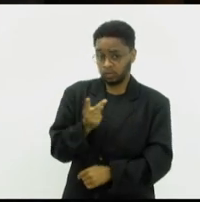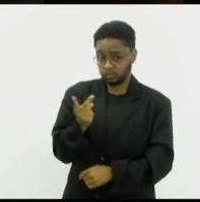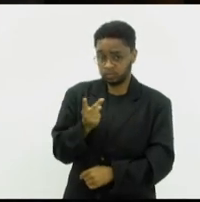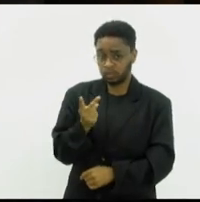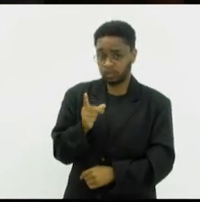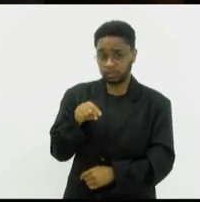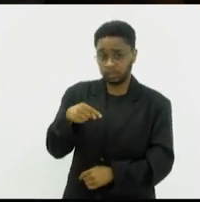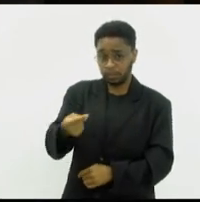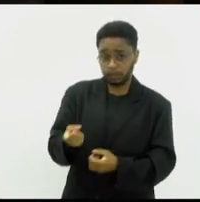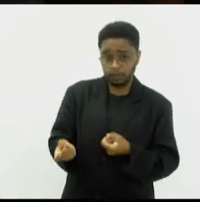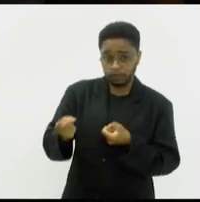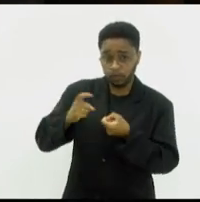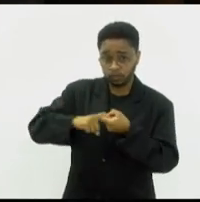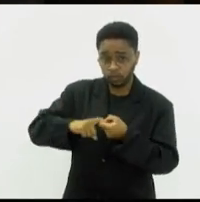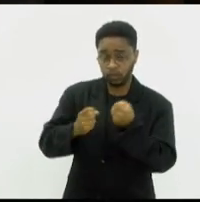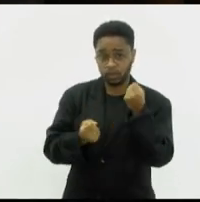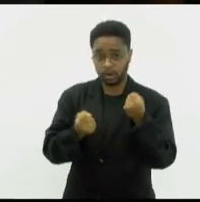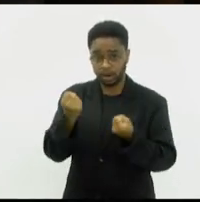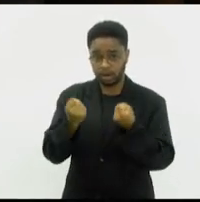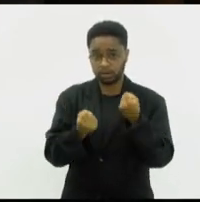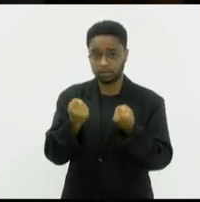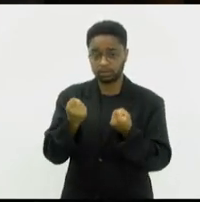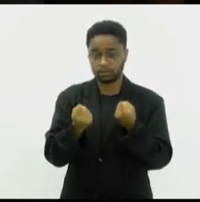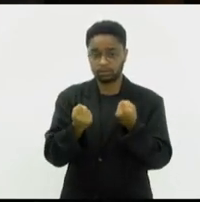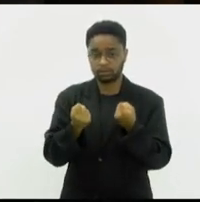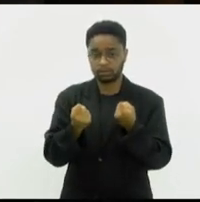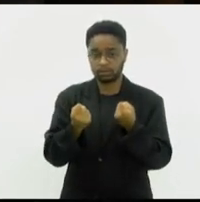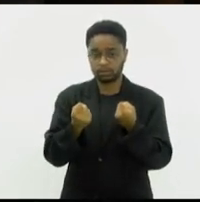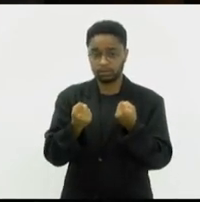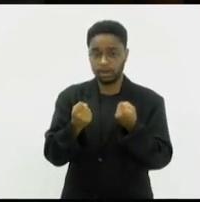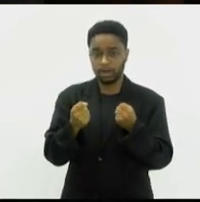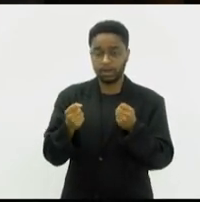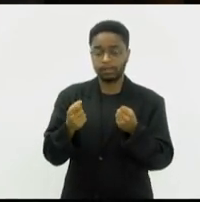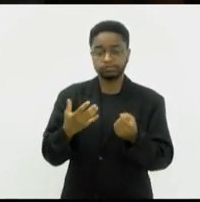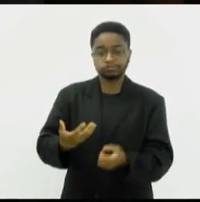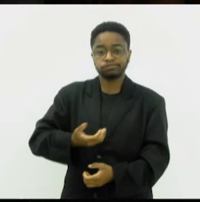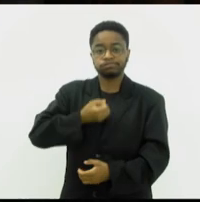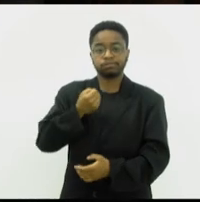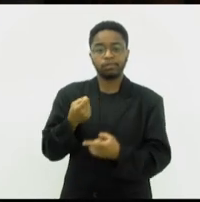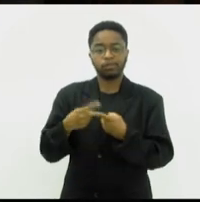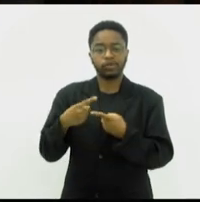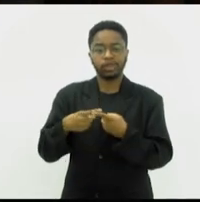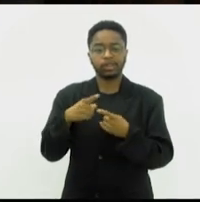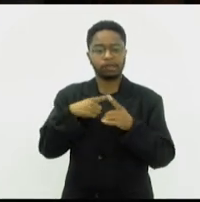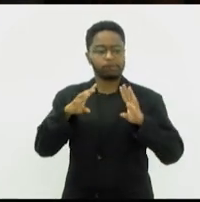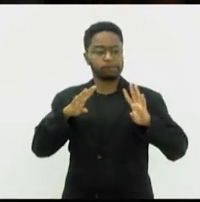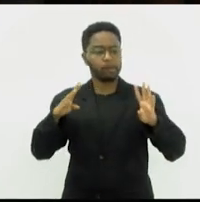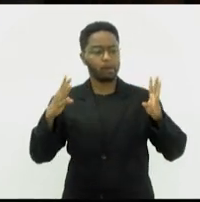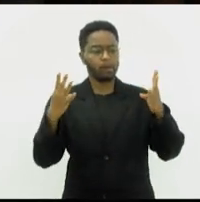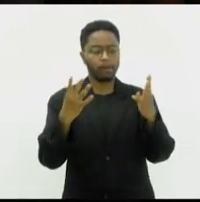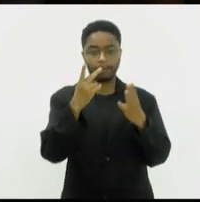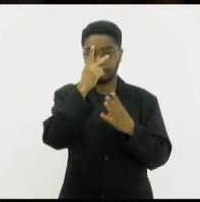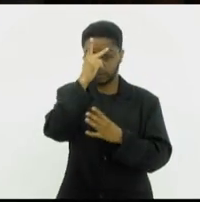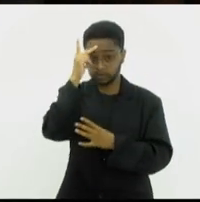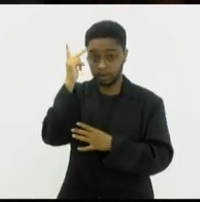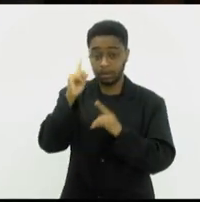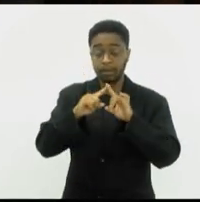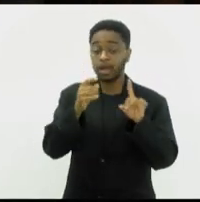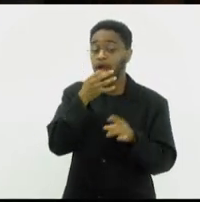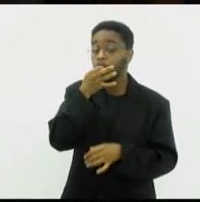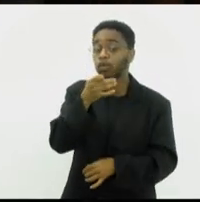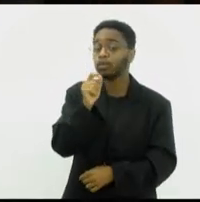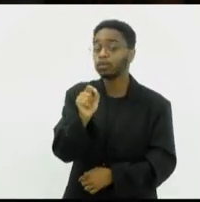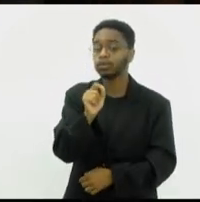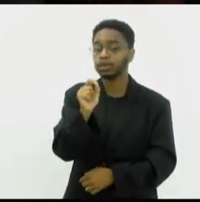chegou ao veículo, foi surpreendido com aquele alvoroço e o argumento foi,